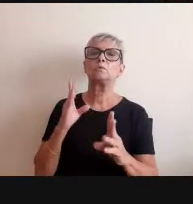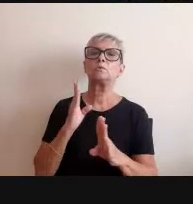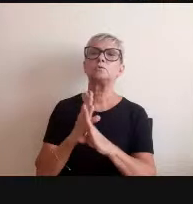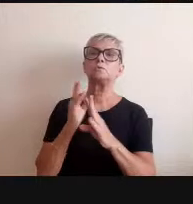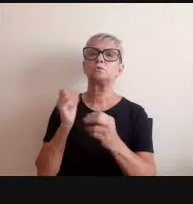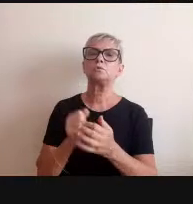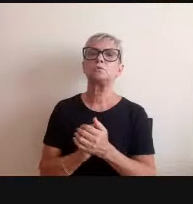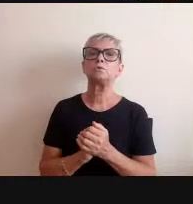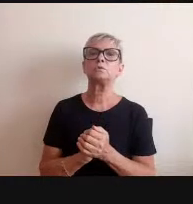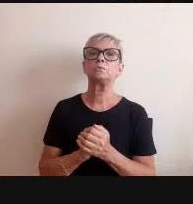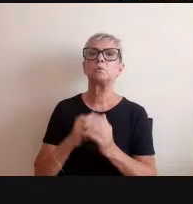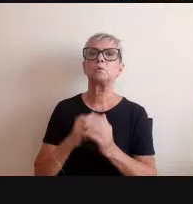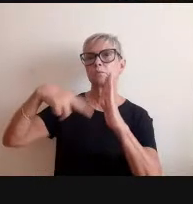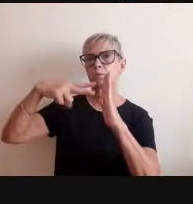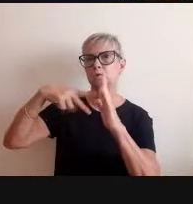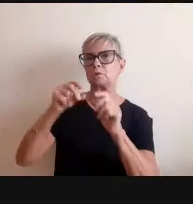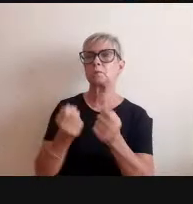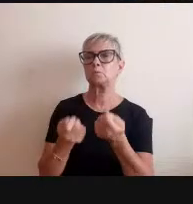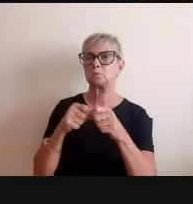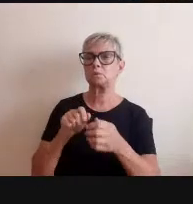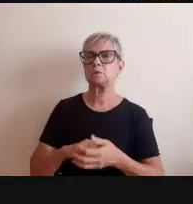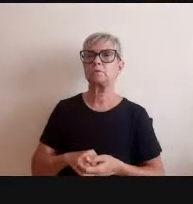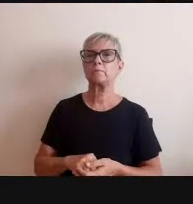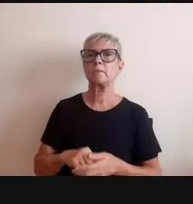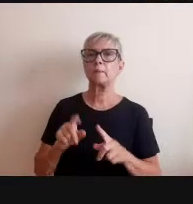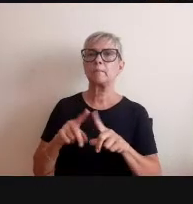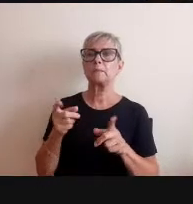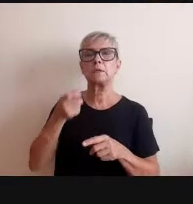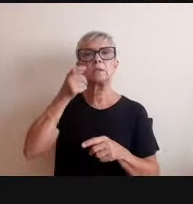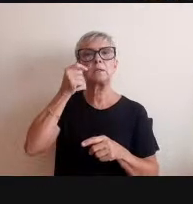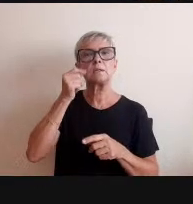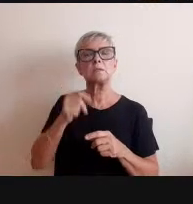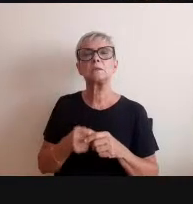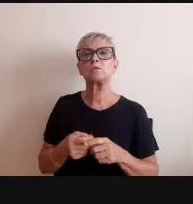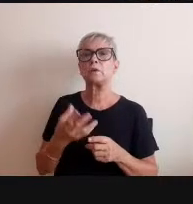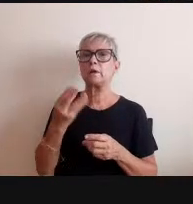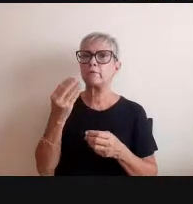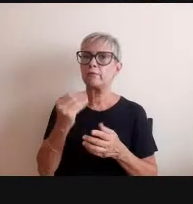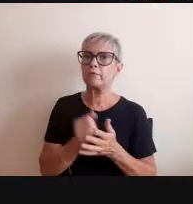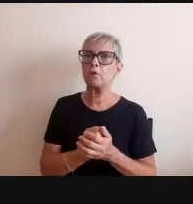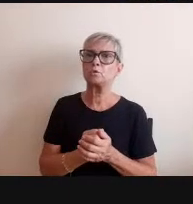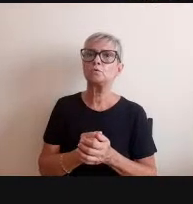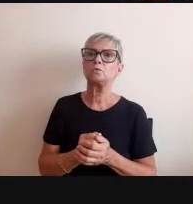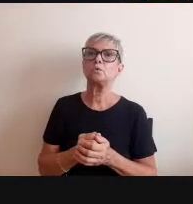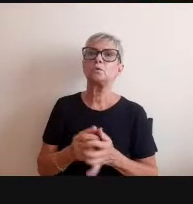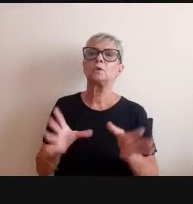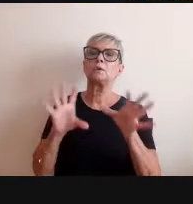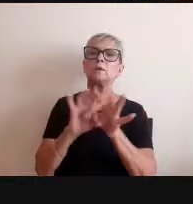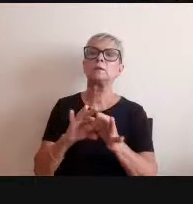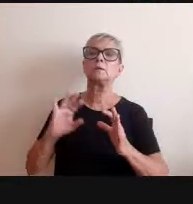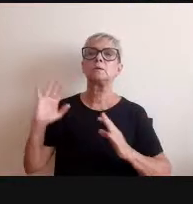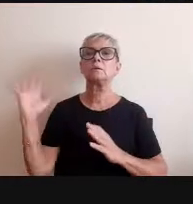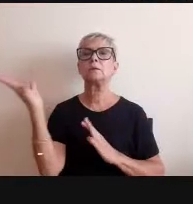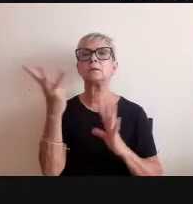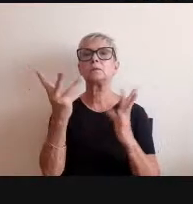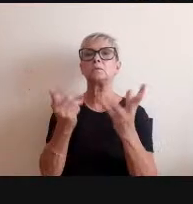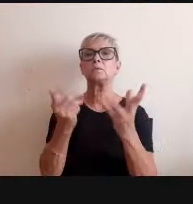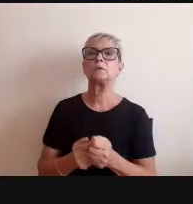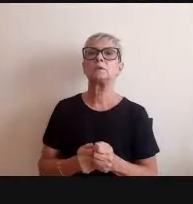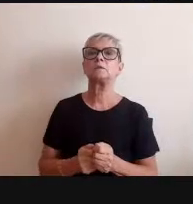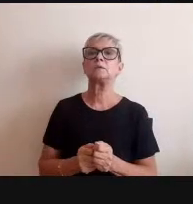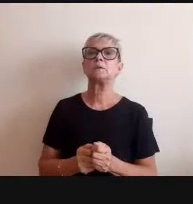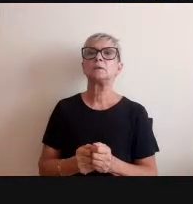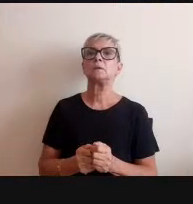podem ler aí mas é interessante a foto dele nu na natureza que já é uma